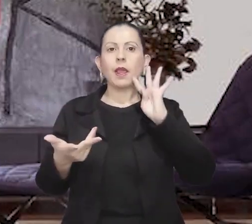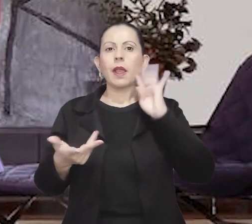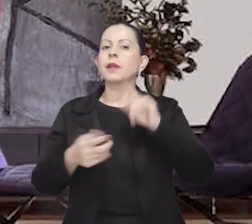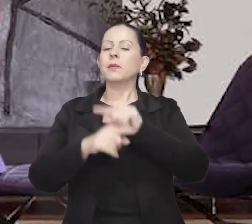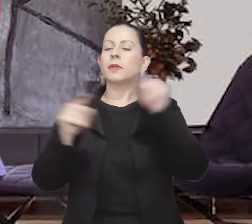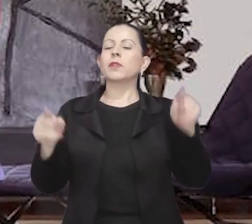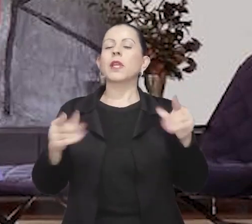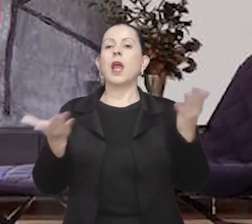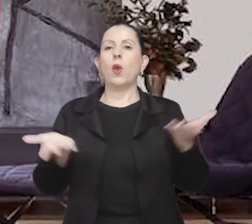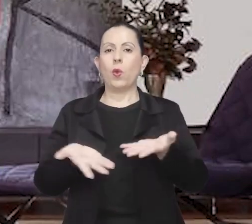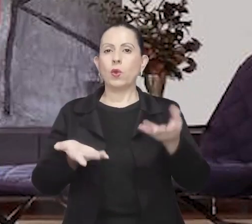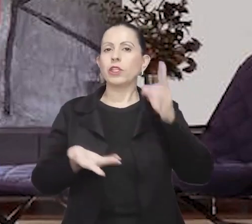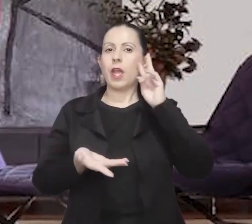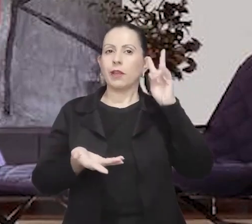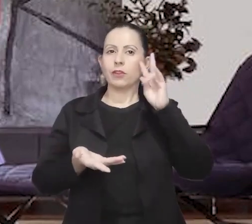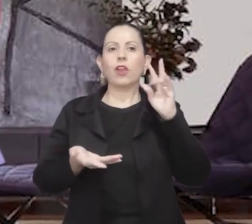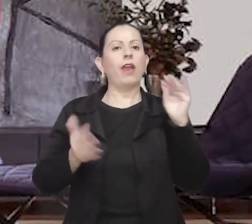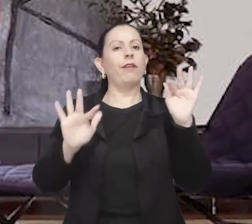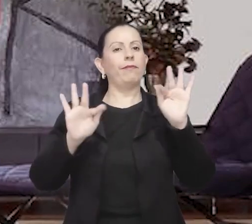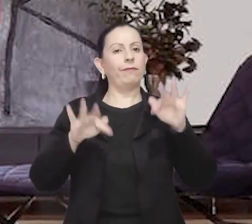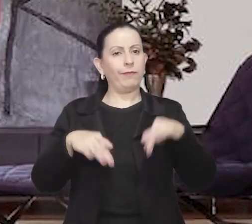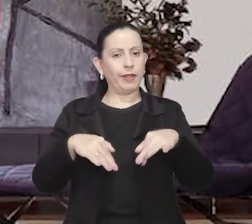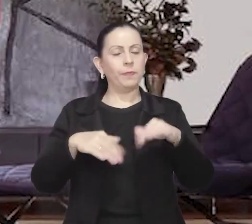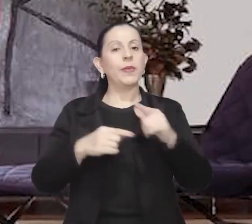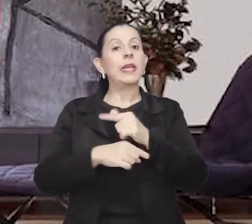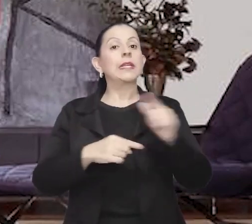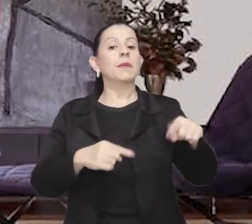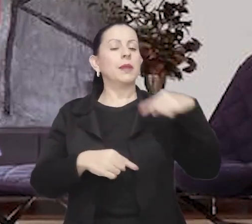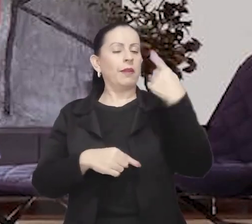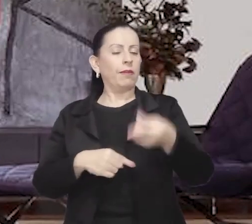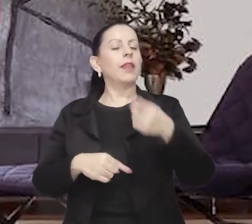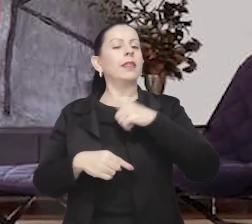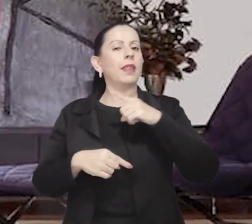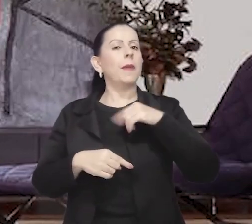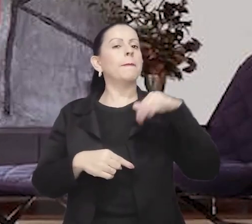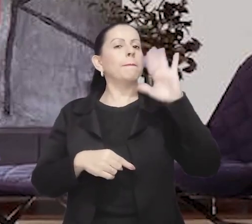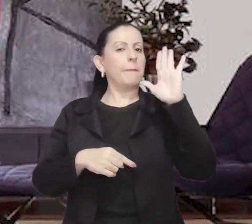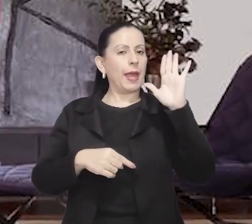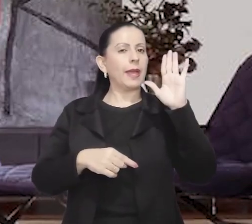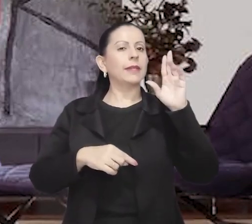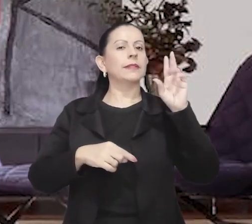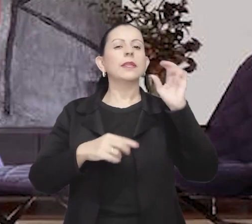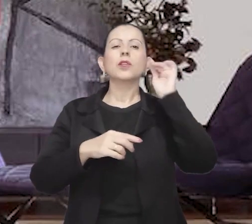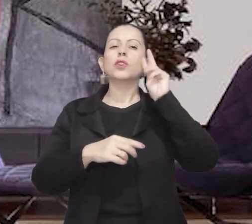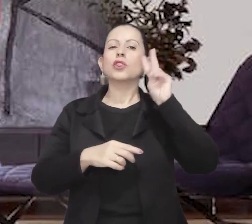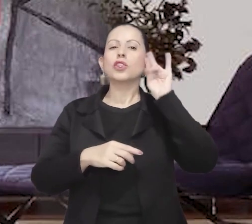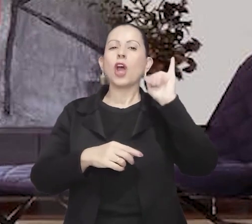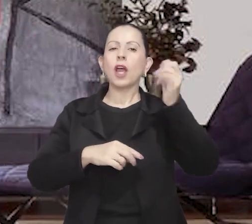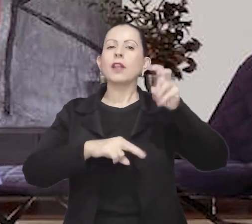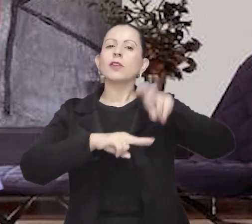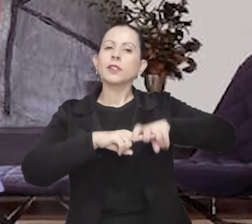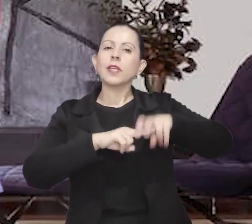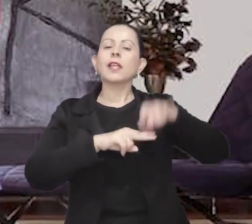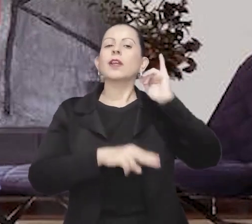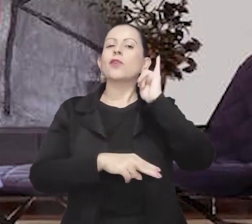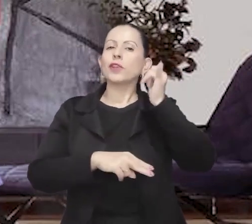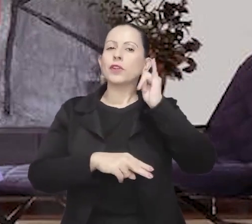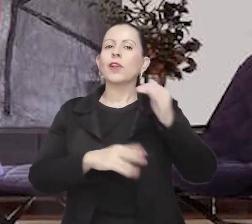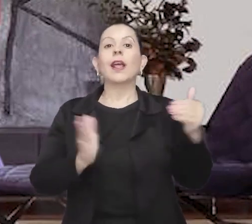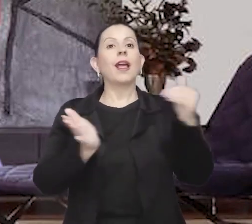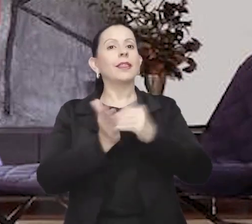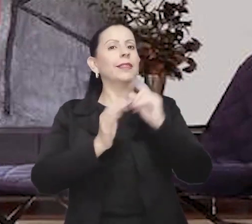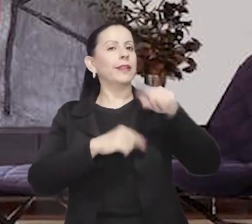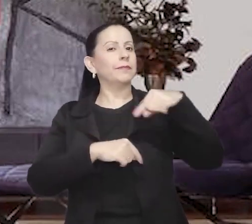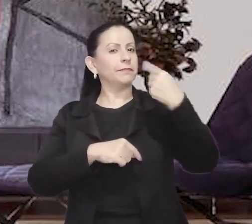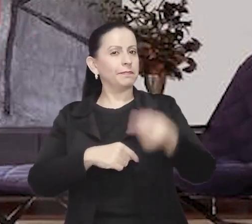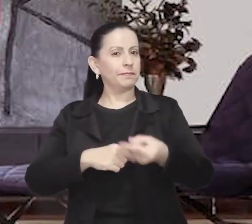daí, tá? Mas a história de hoje vai ficando por aqui. Semana que vem tem mais histórias no Senta que eu vou